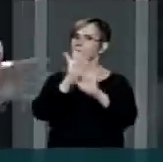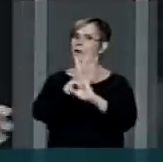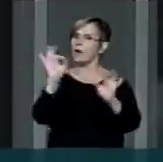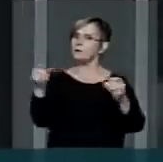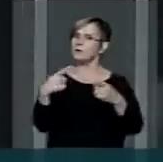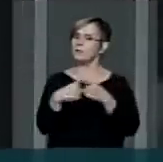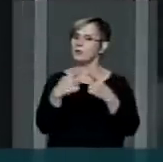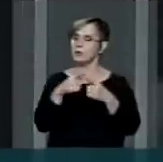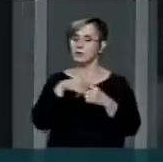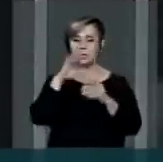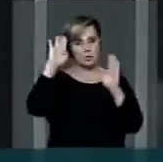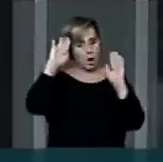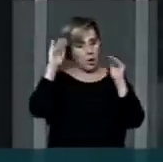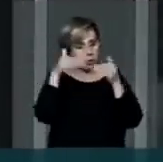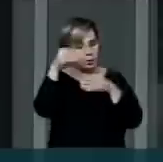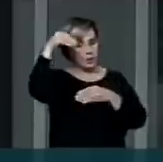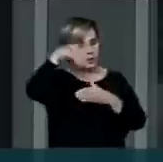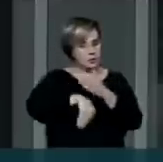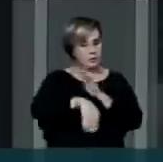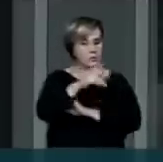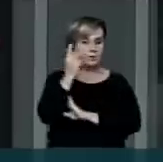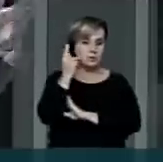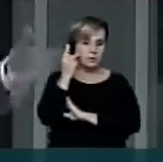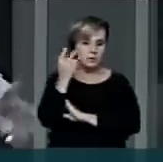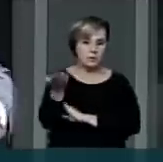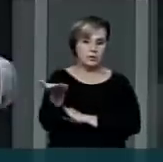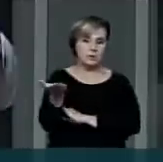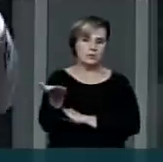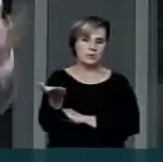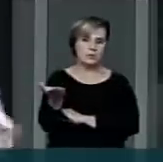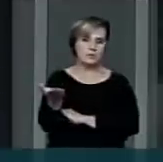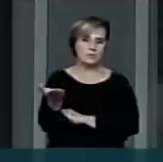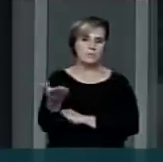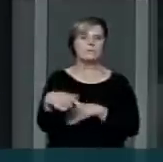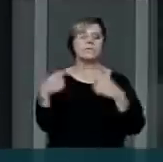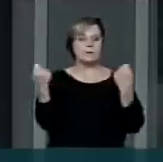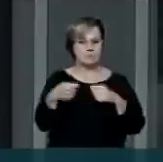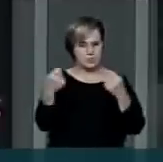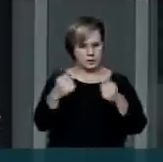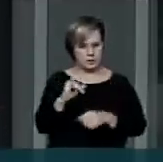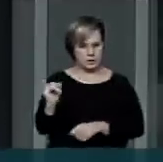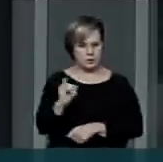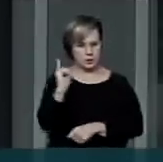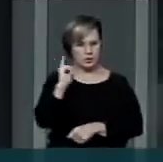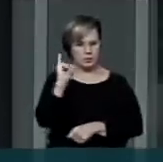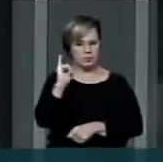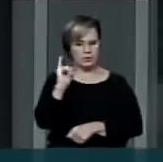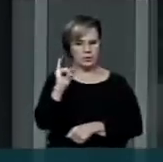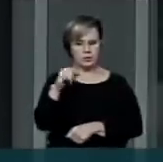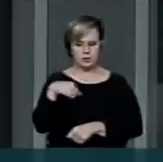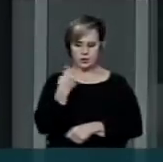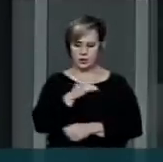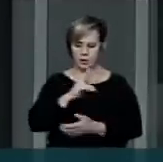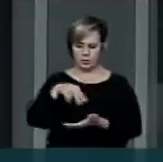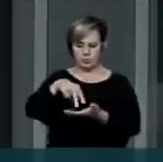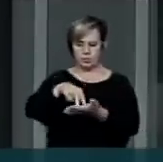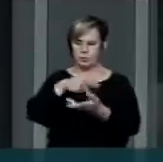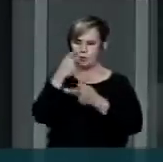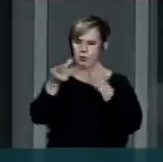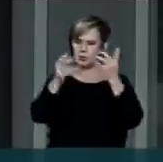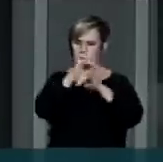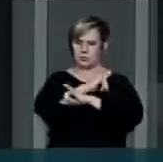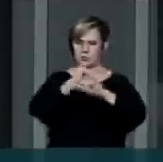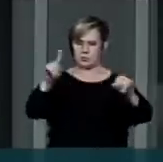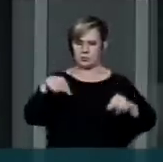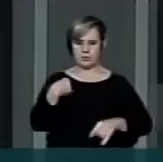está restrito ao interior do Ceará, infelizmente. E é necessário que nós usemos essa tribuna, é necessário que nós,